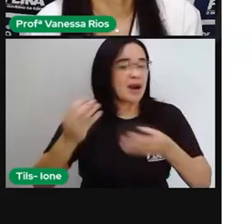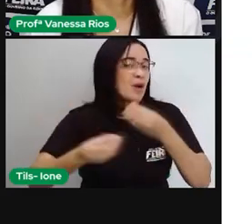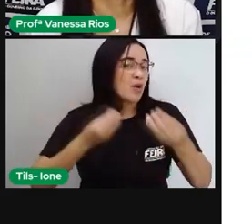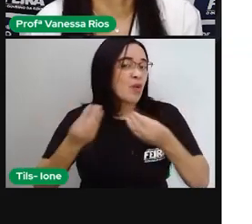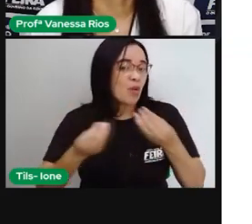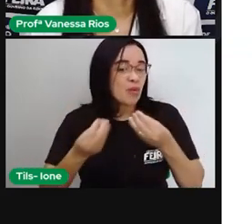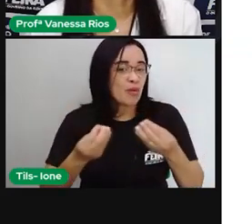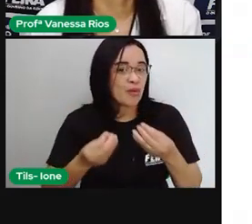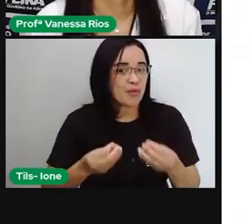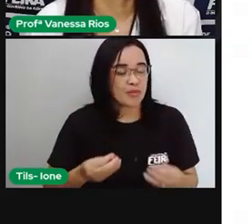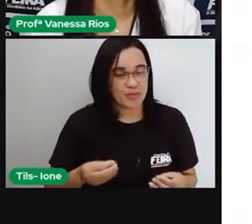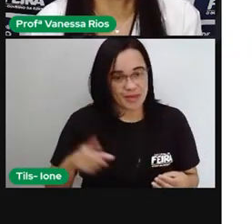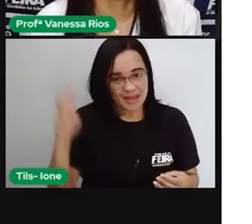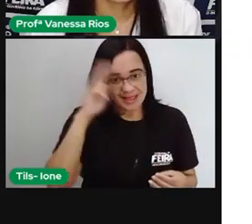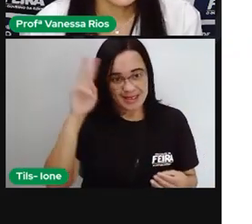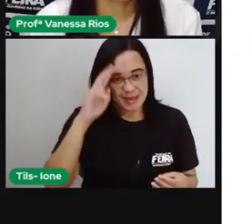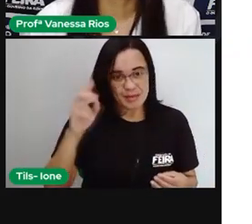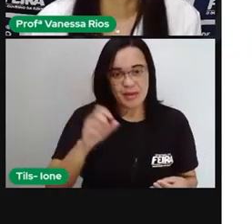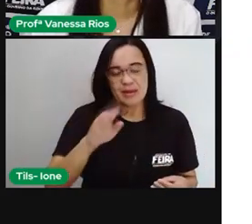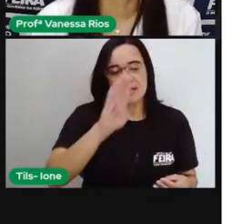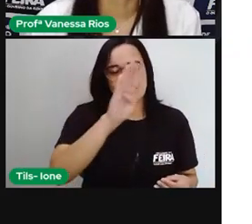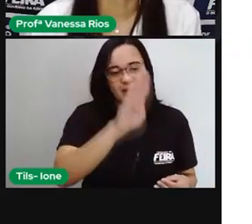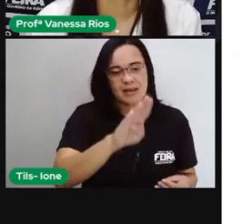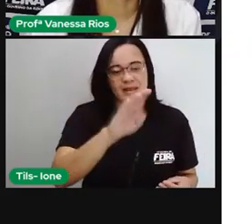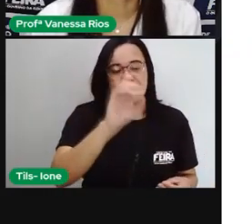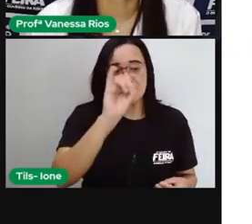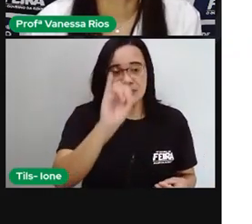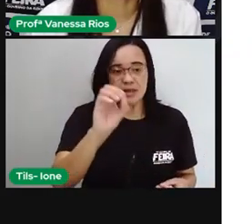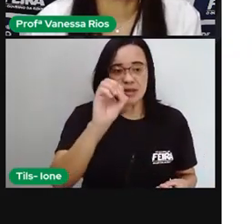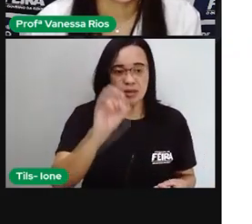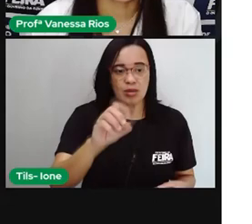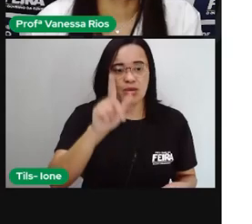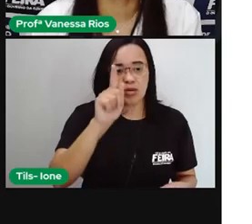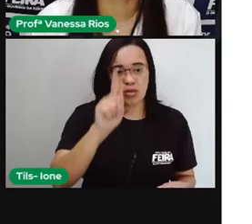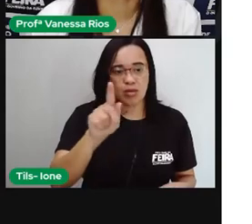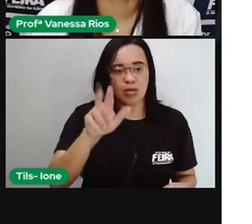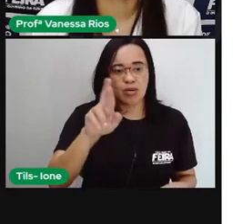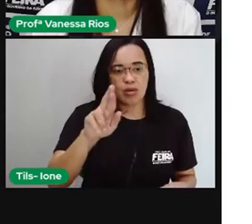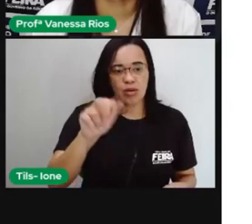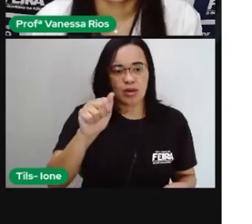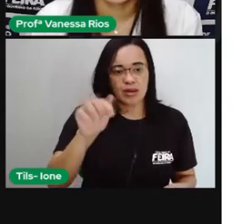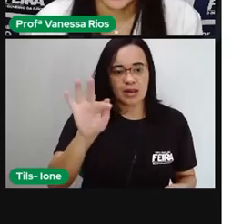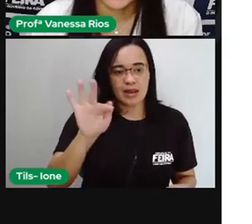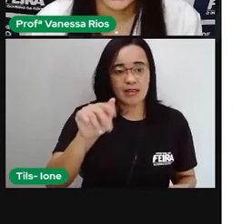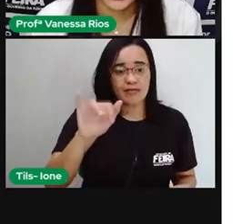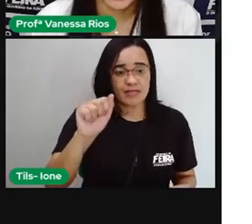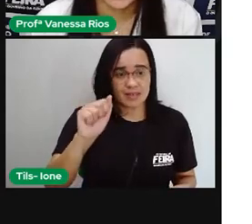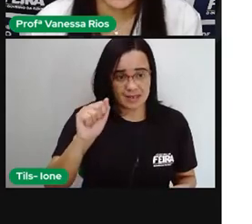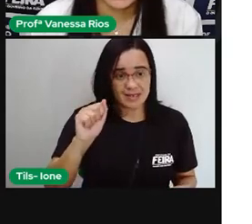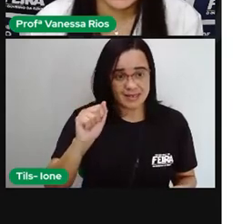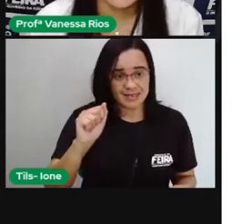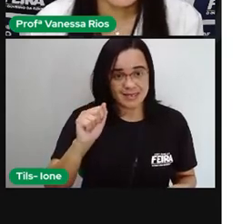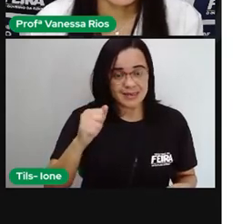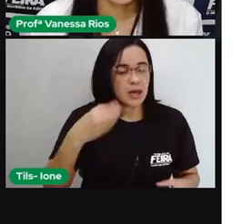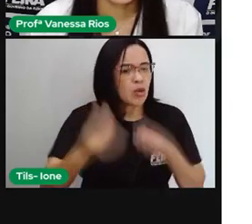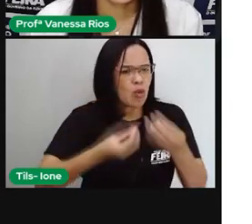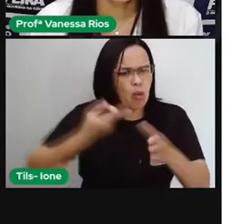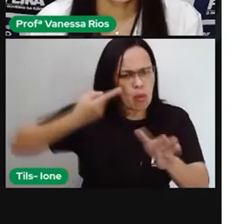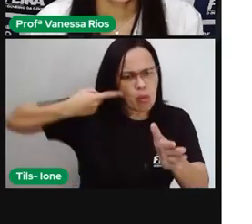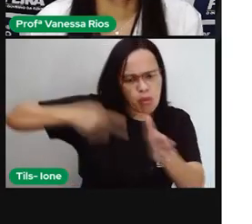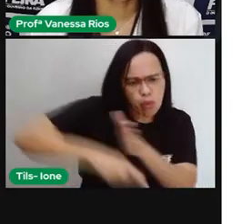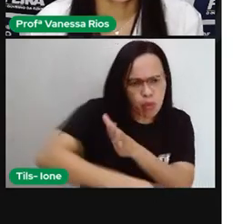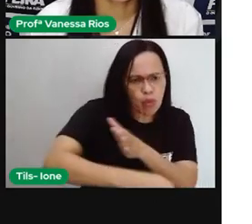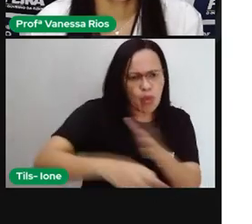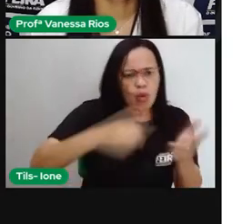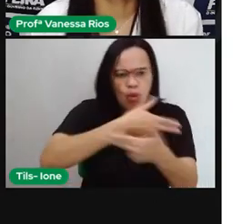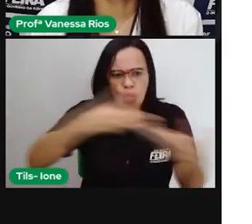do escritor a pesquisa profunda sobre a vida de quem será o personagem da história. Lembrando aí que